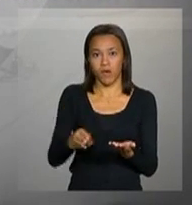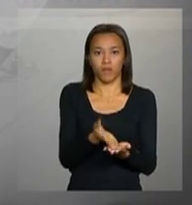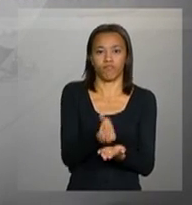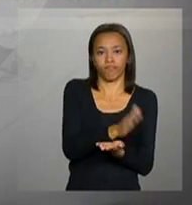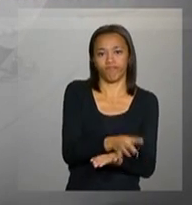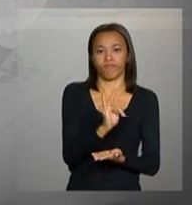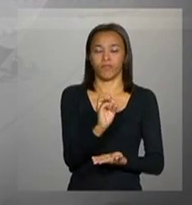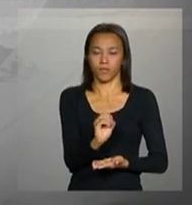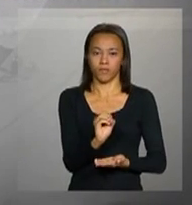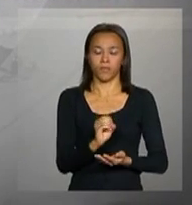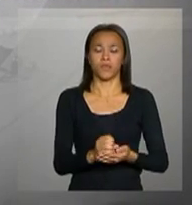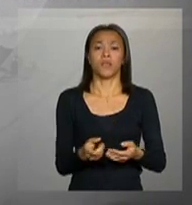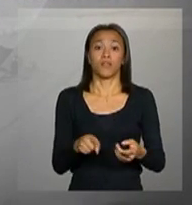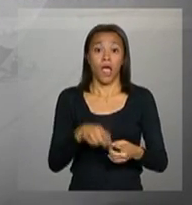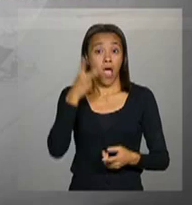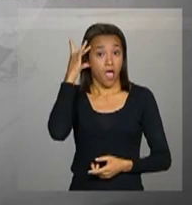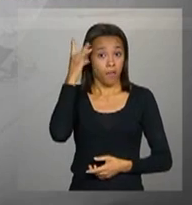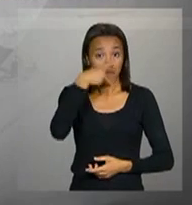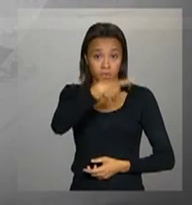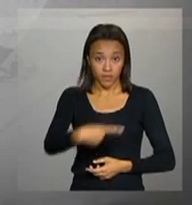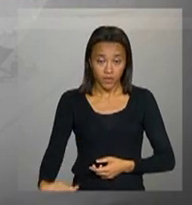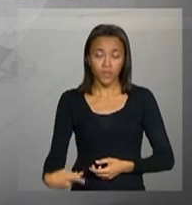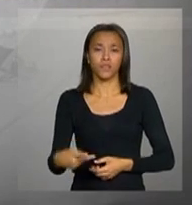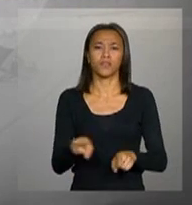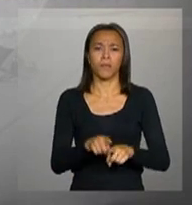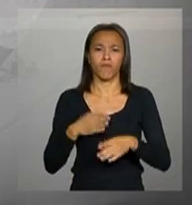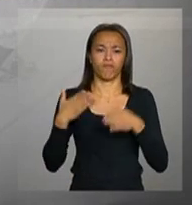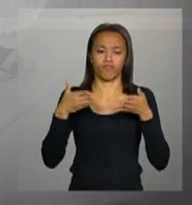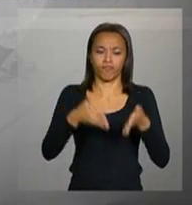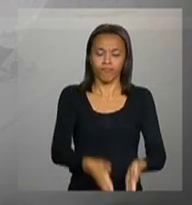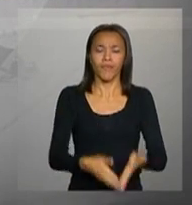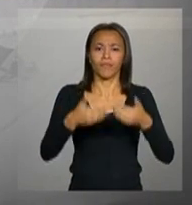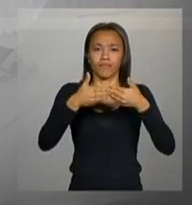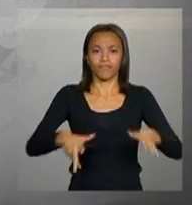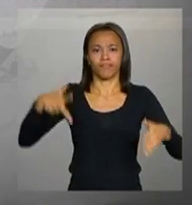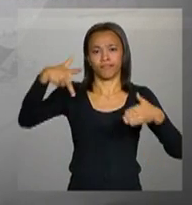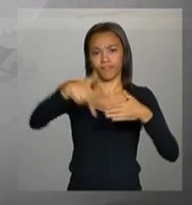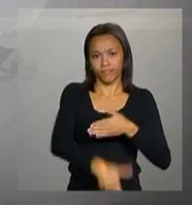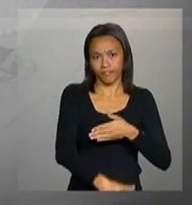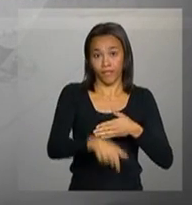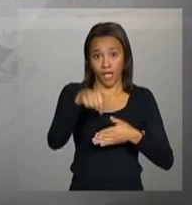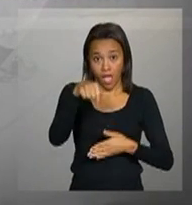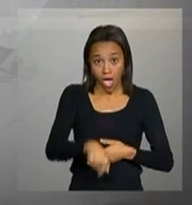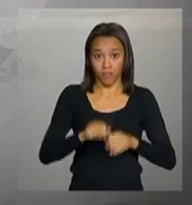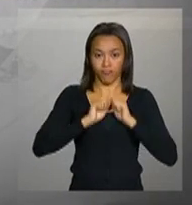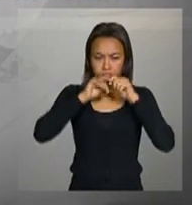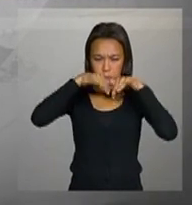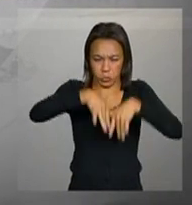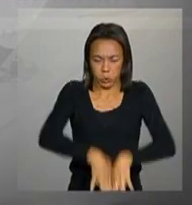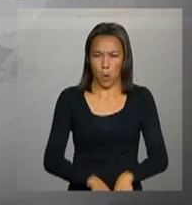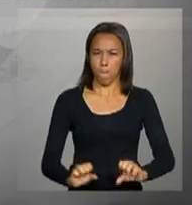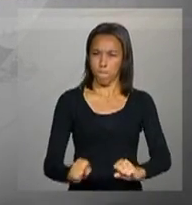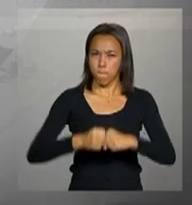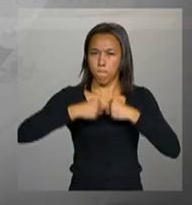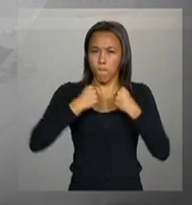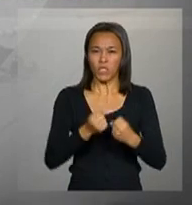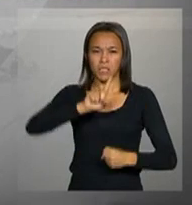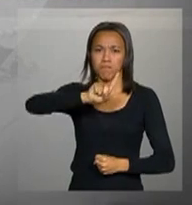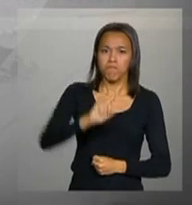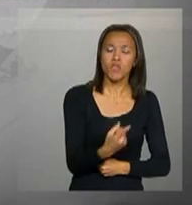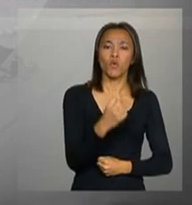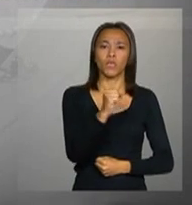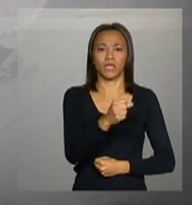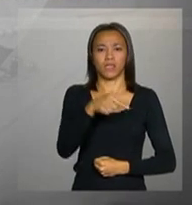Tocantins e Maranhão. A presidenta Dilma Rousseff participou da solenidade. A usina tem uma potência instalada de 1